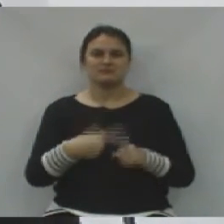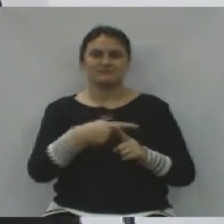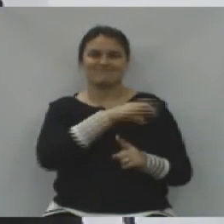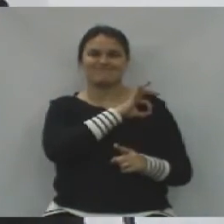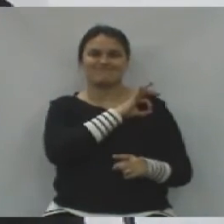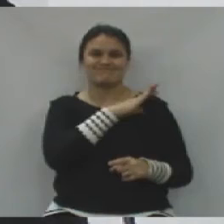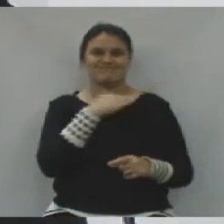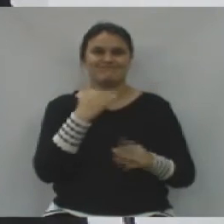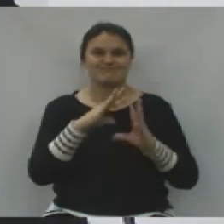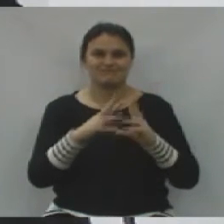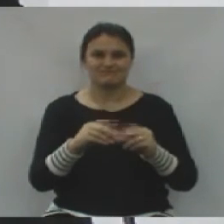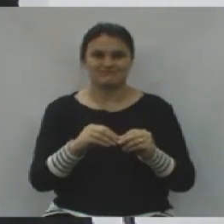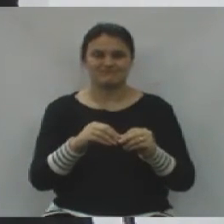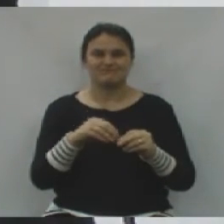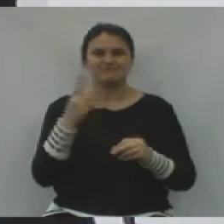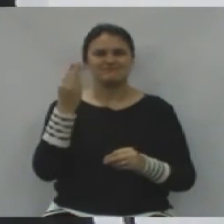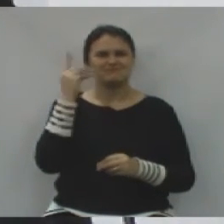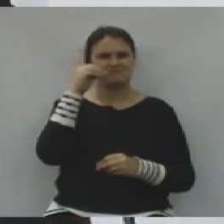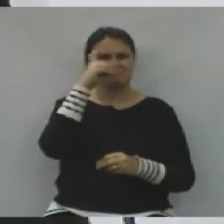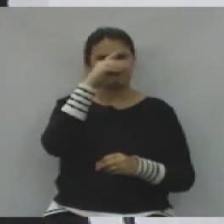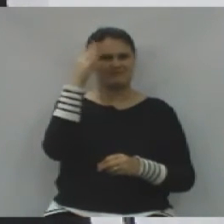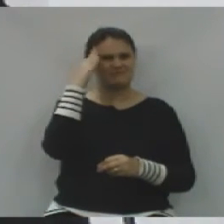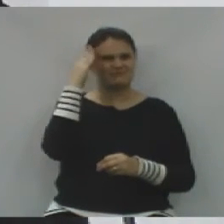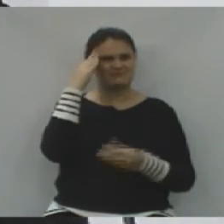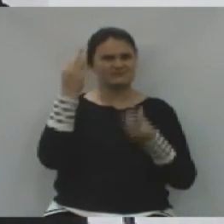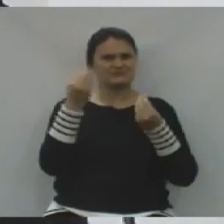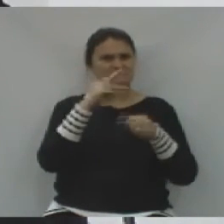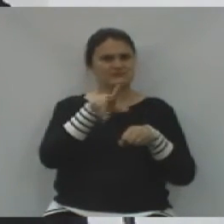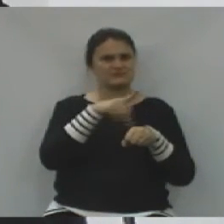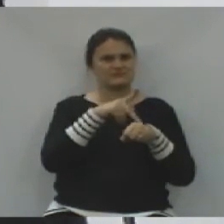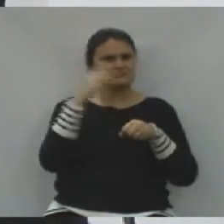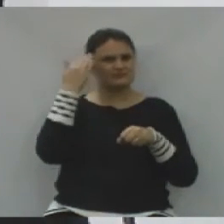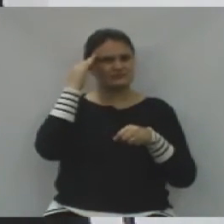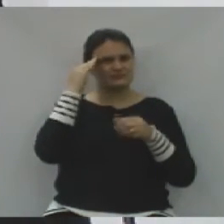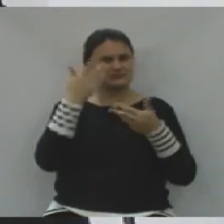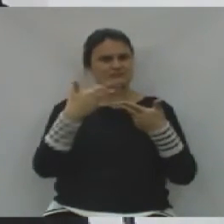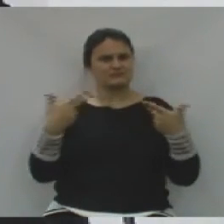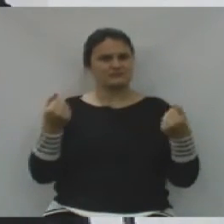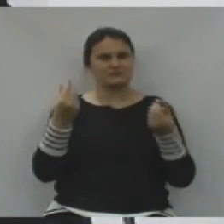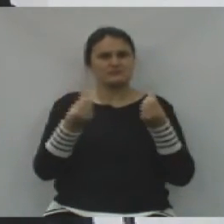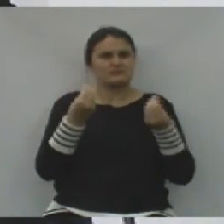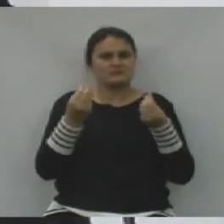Está difícil de entender da forma que está sendo conduzido no nosso país para onde querem levar,